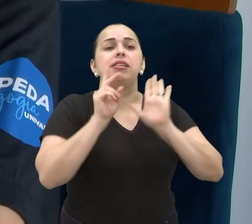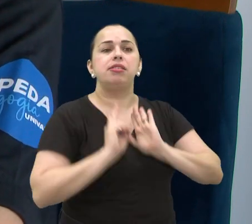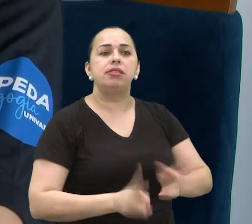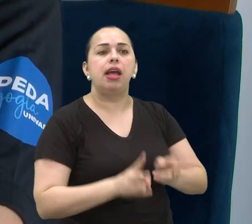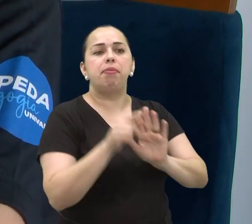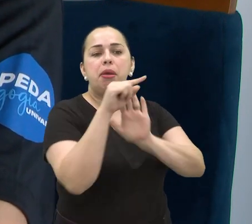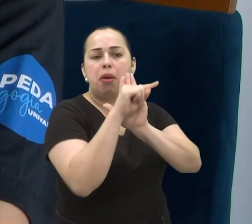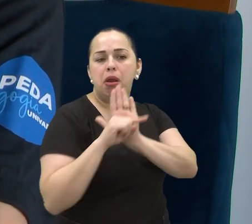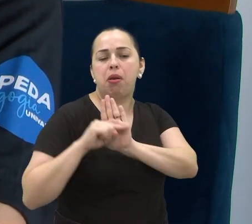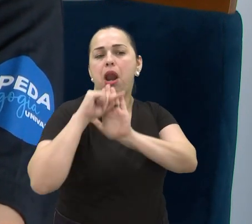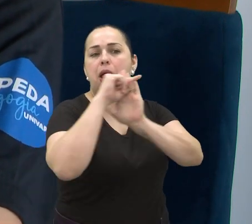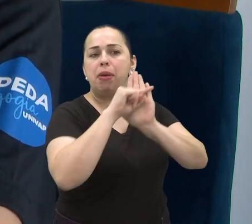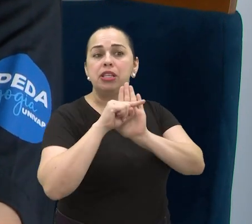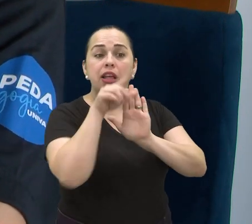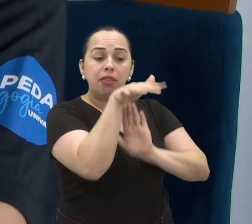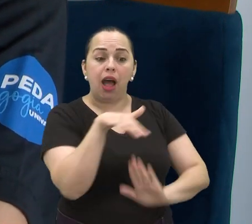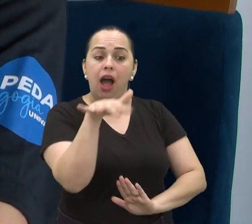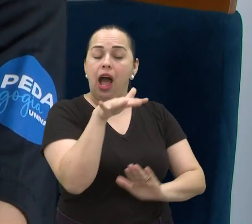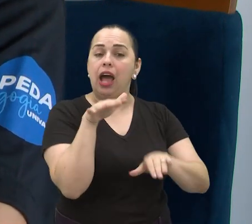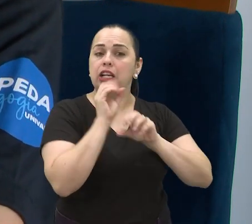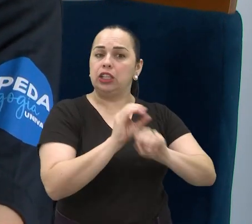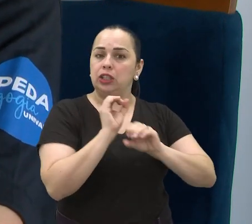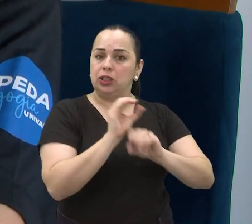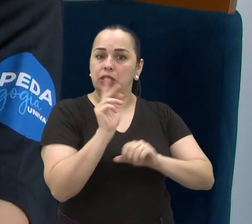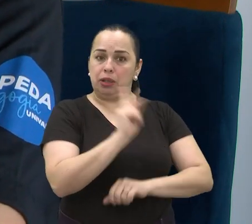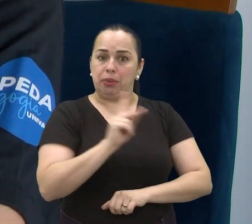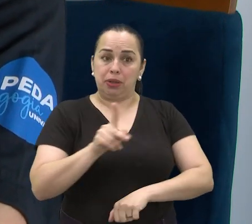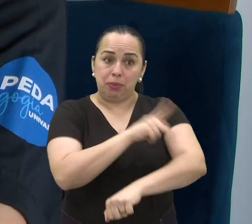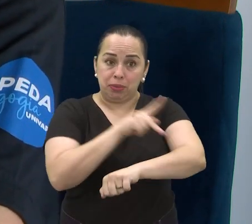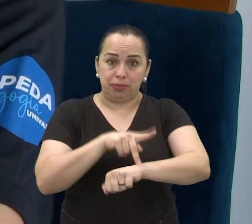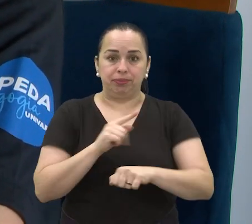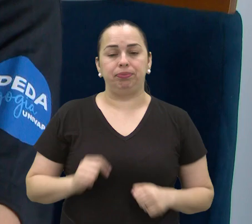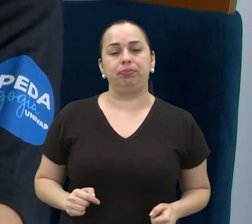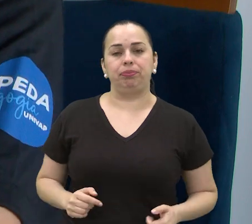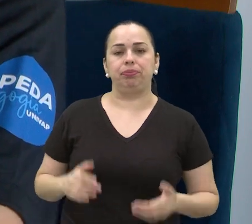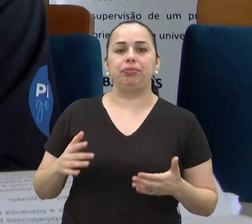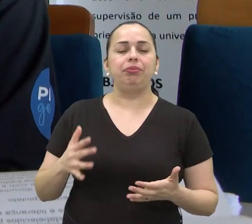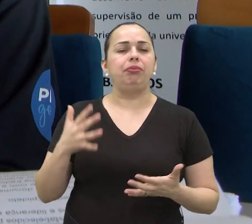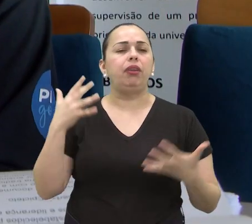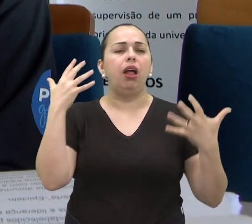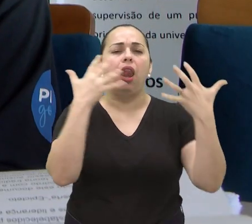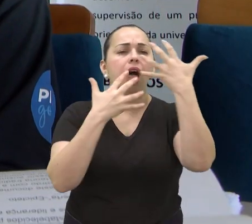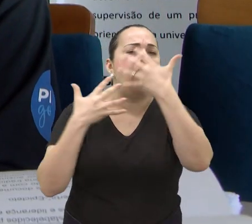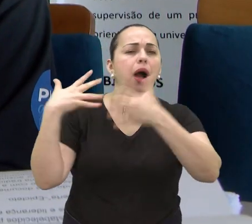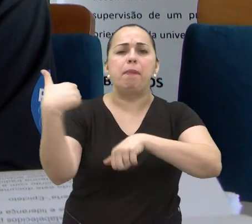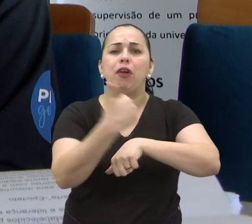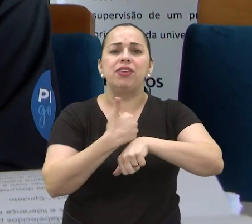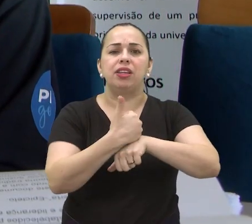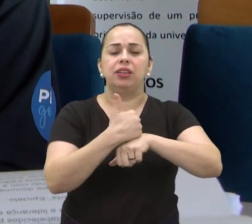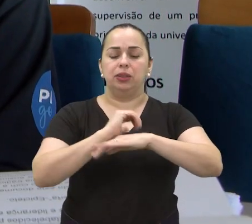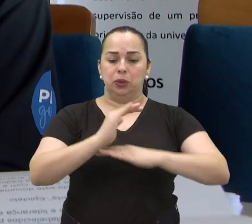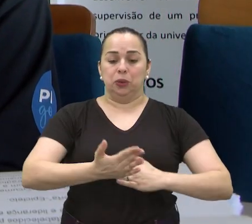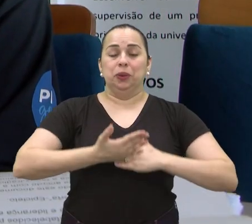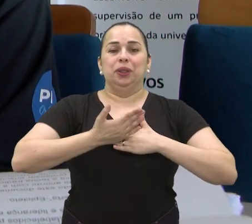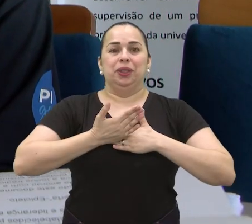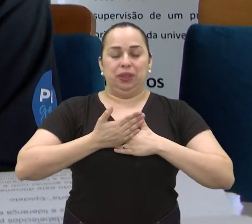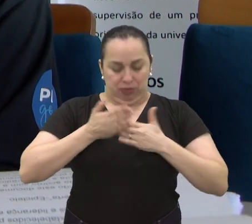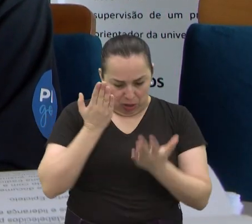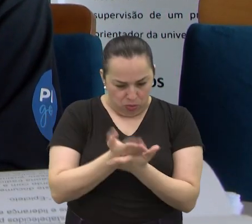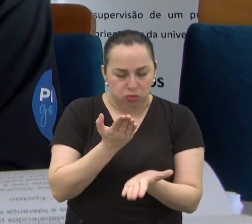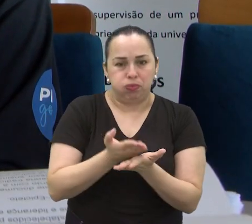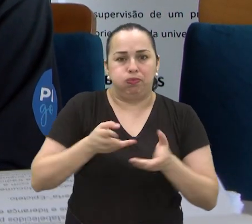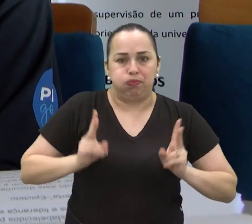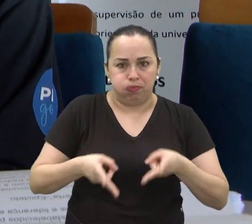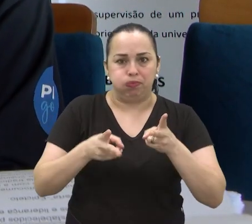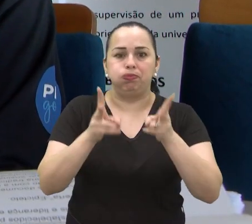pesquisava e via nota de corte e toda essa coisa, sempre na área da pedagogia. O encanto pela profissão dá forças para